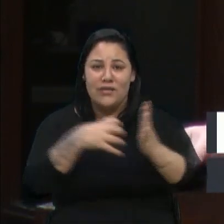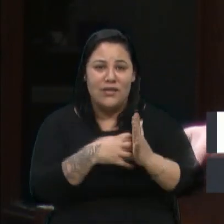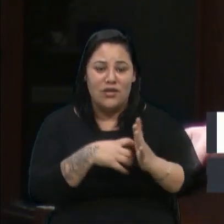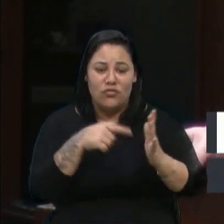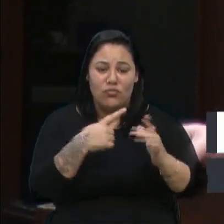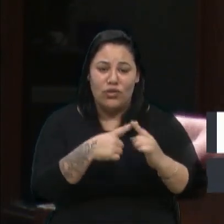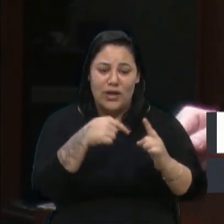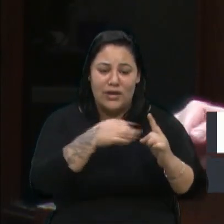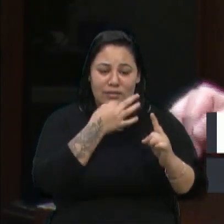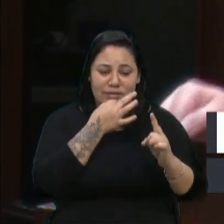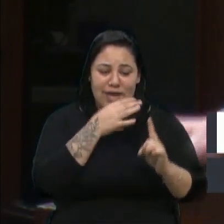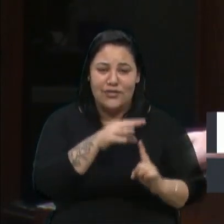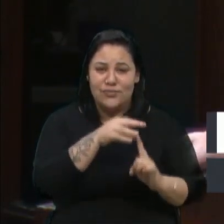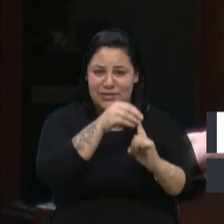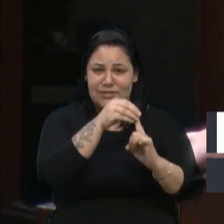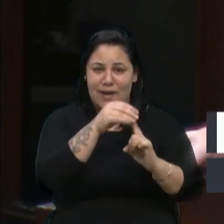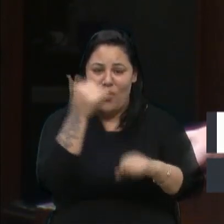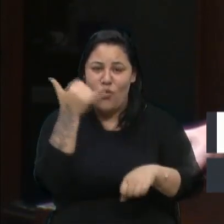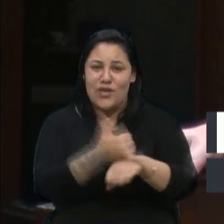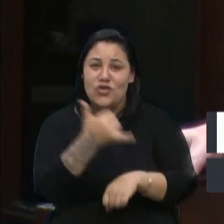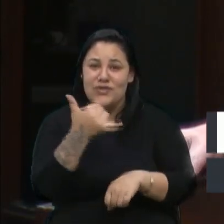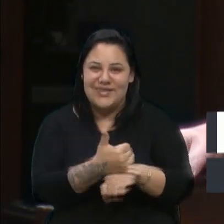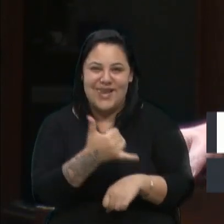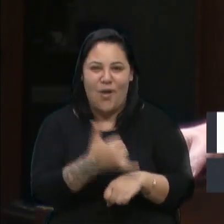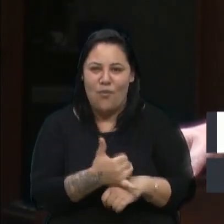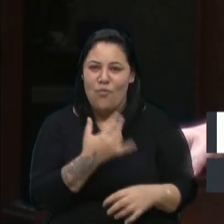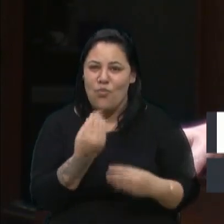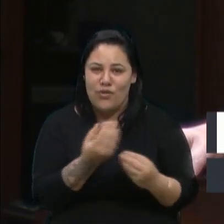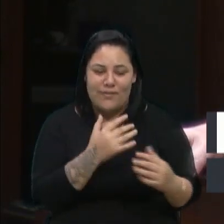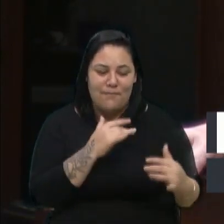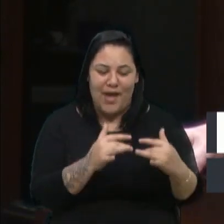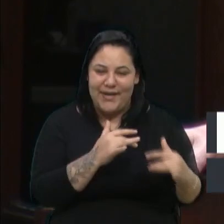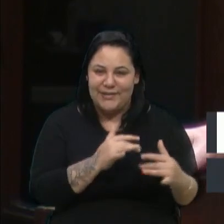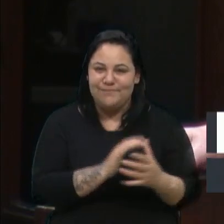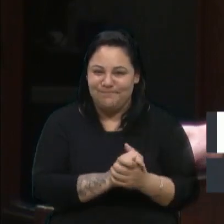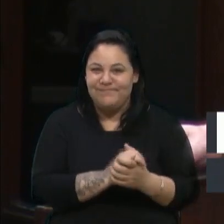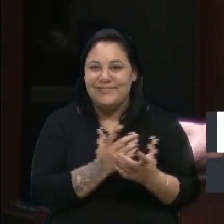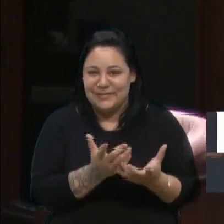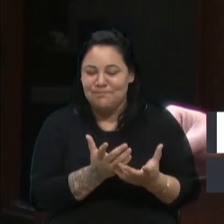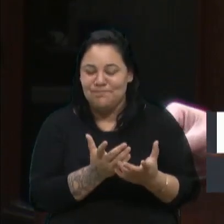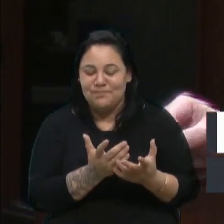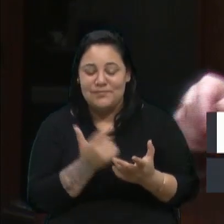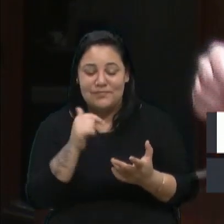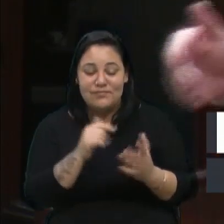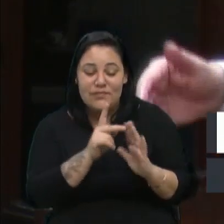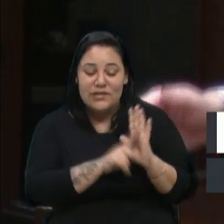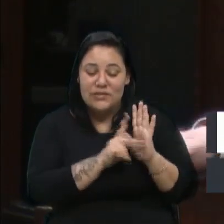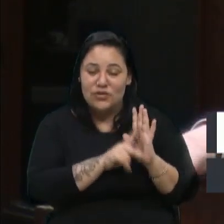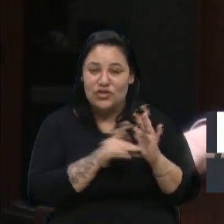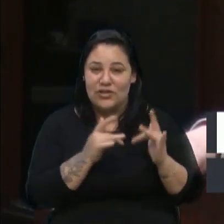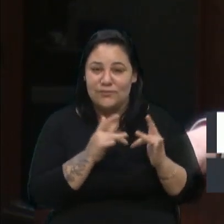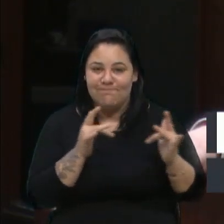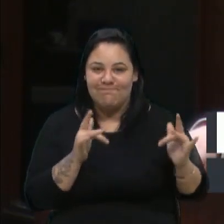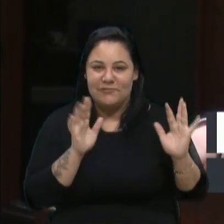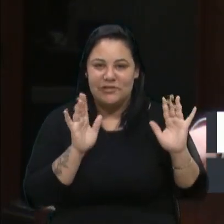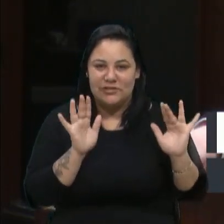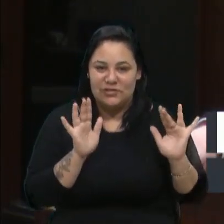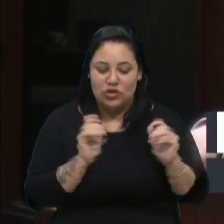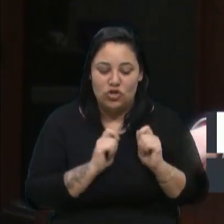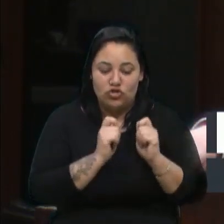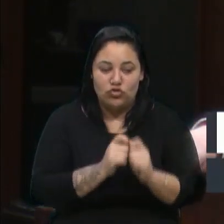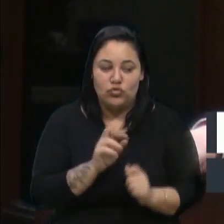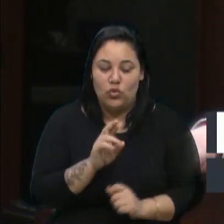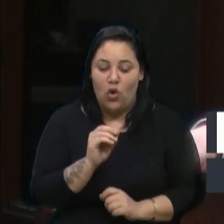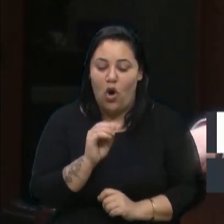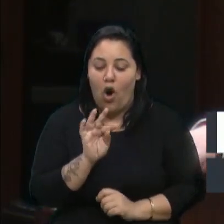é o Mobilidade para Todos, incluindo o projeto Mãos Solidárias, este, através do Rotary Club,